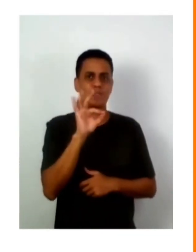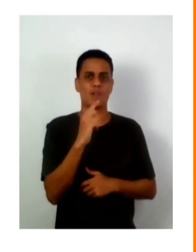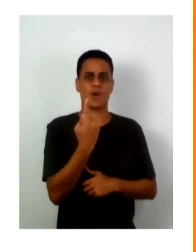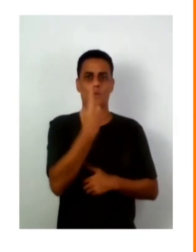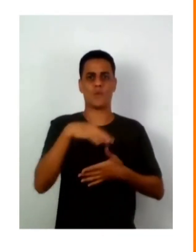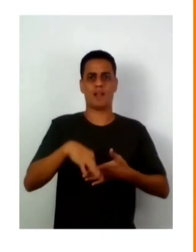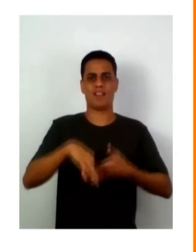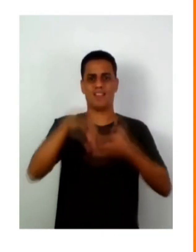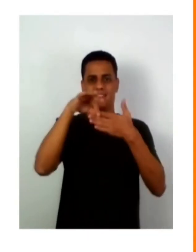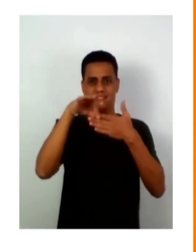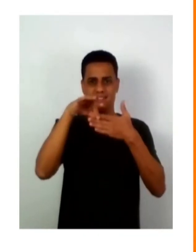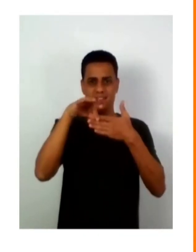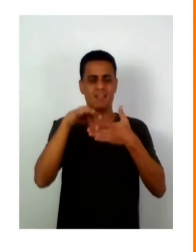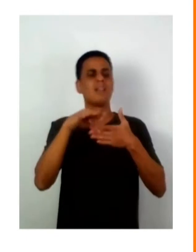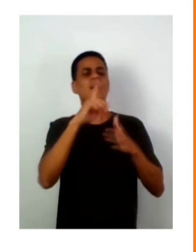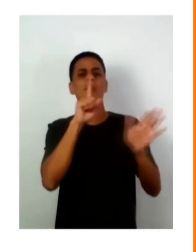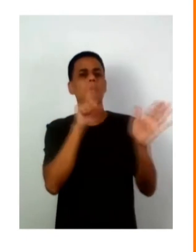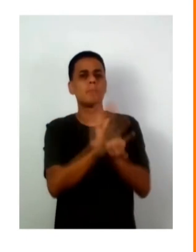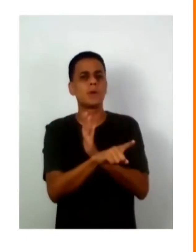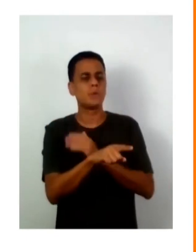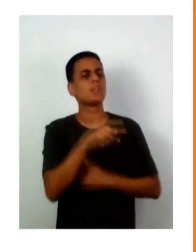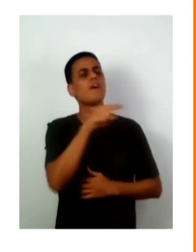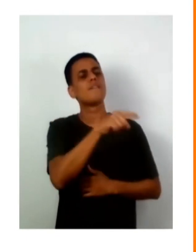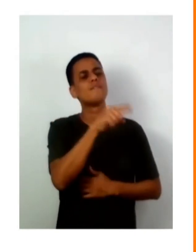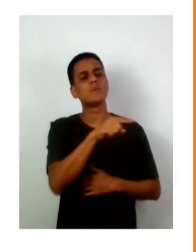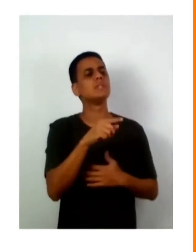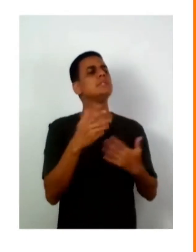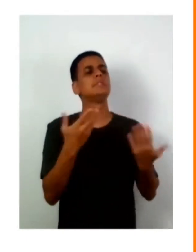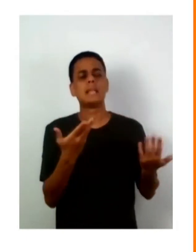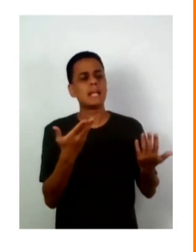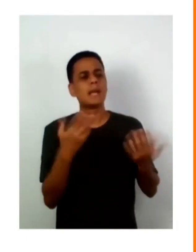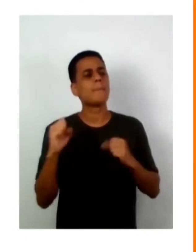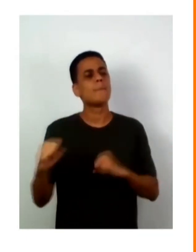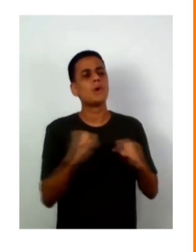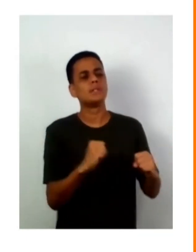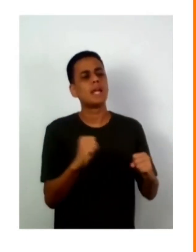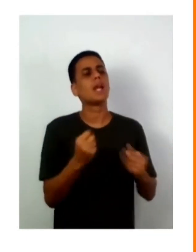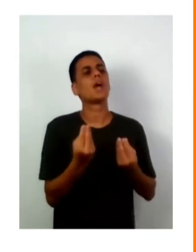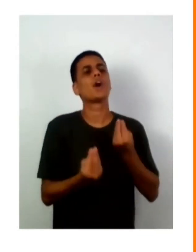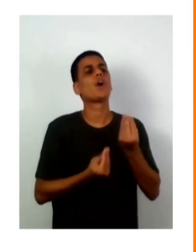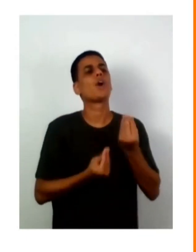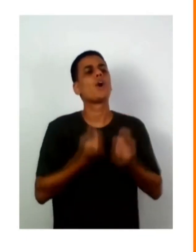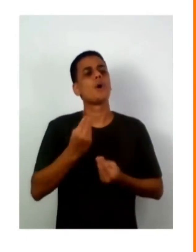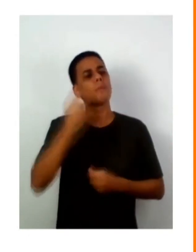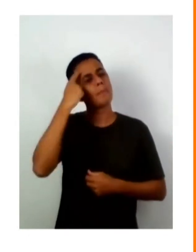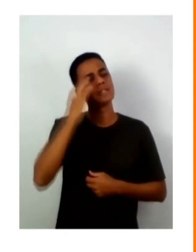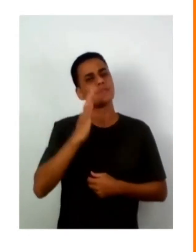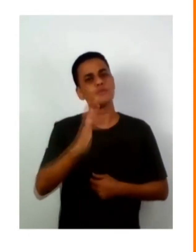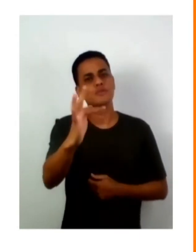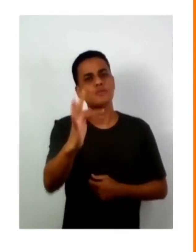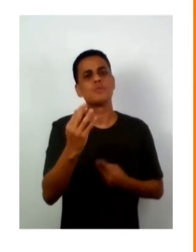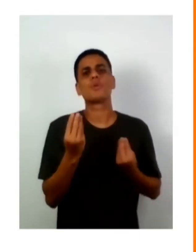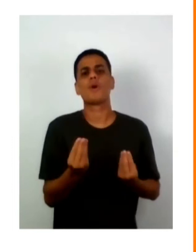um líder para esse propósito, selecionamos e esse é um dos conceitos que nós vamos